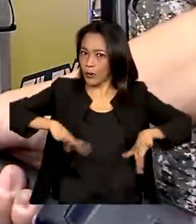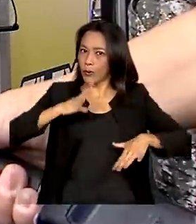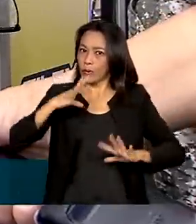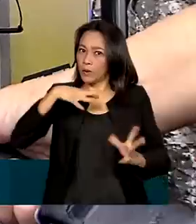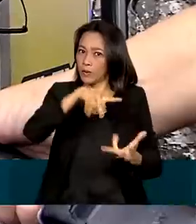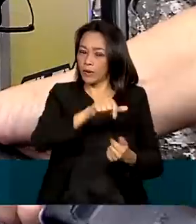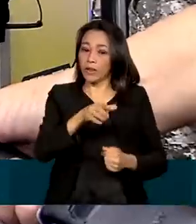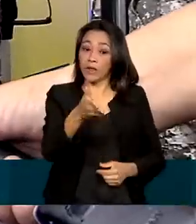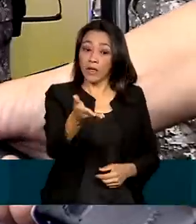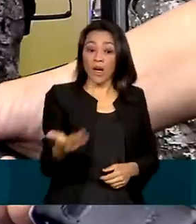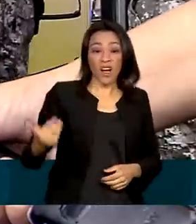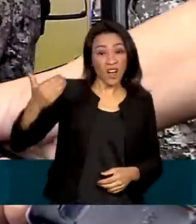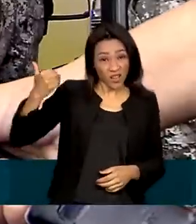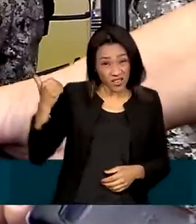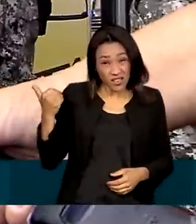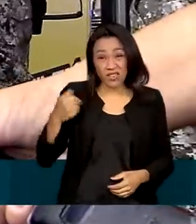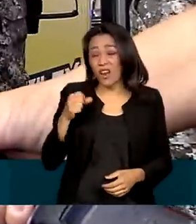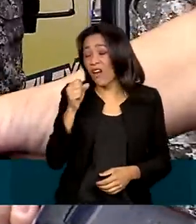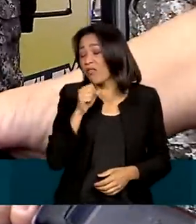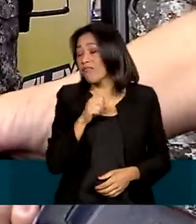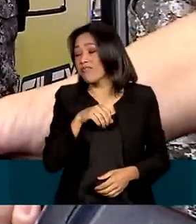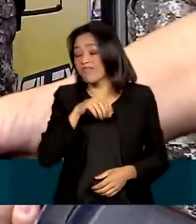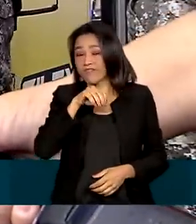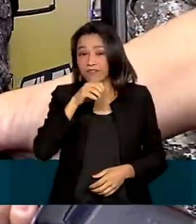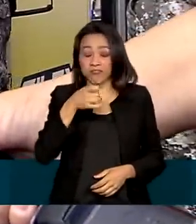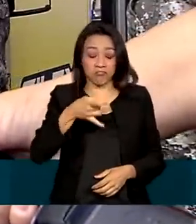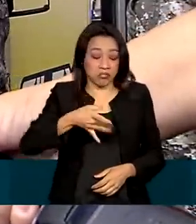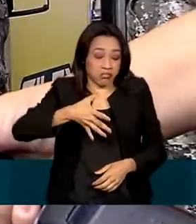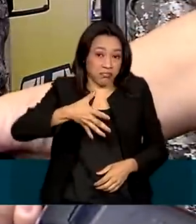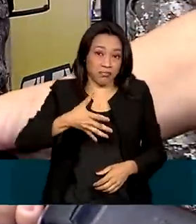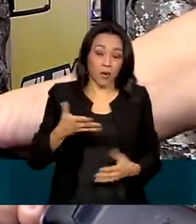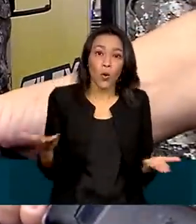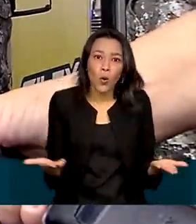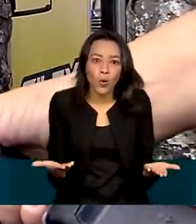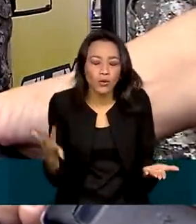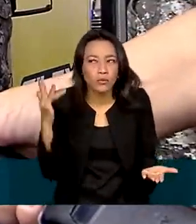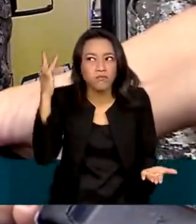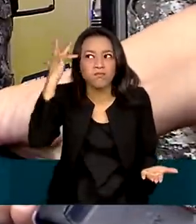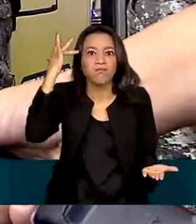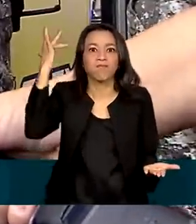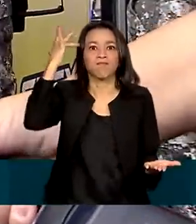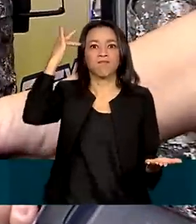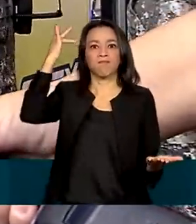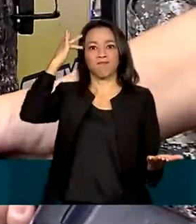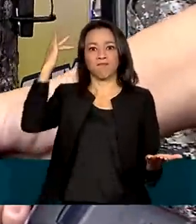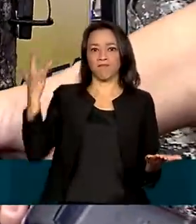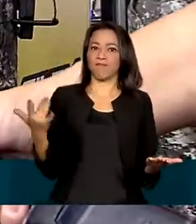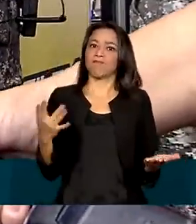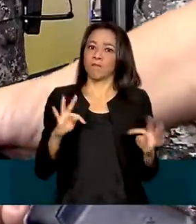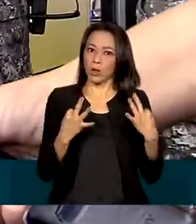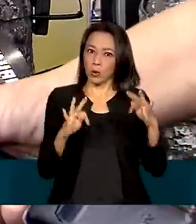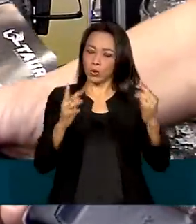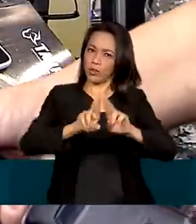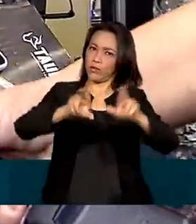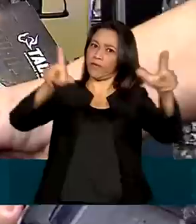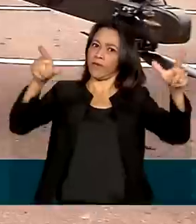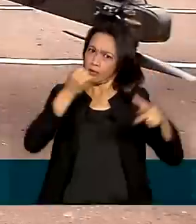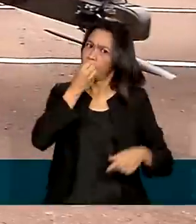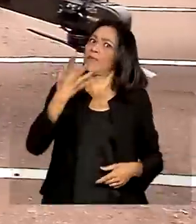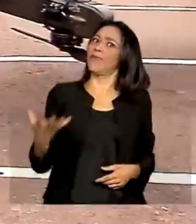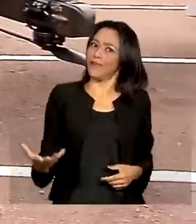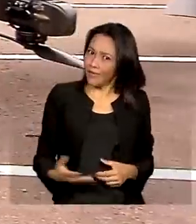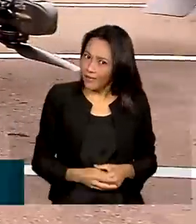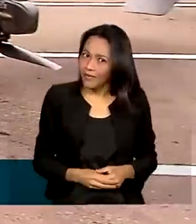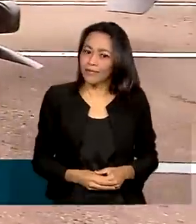nossos equipamentos eram muito arcádicos. E hoje não, hoje já tem uma tecnologia diferente, certo? Então, está muito bom.